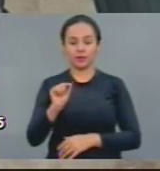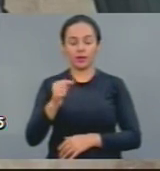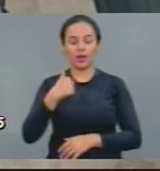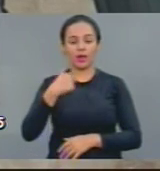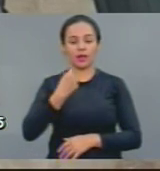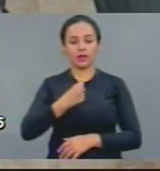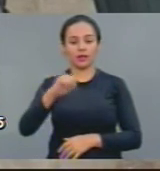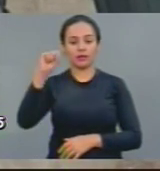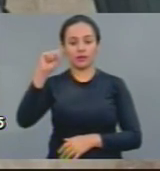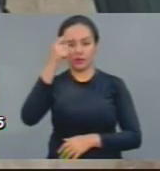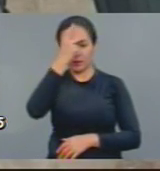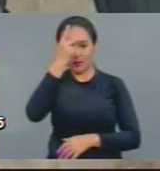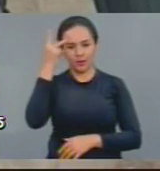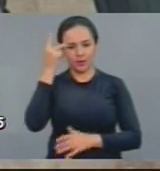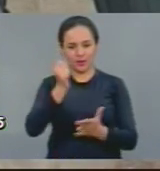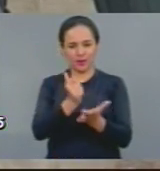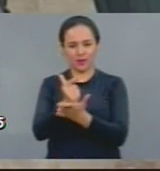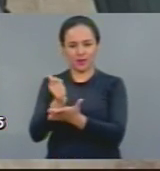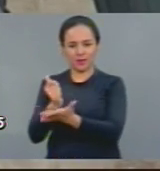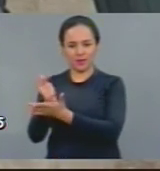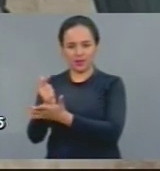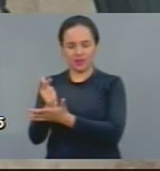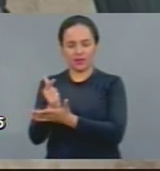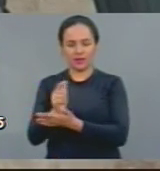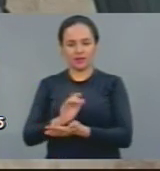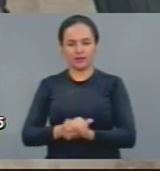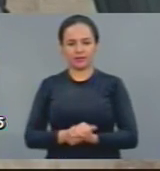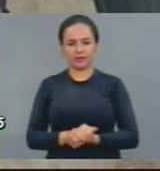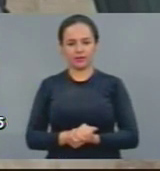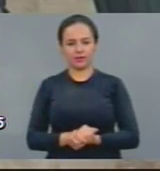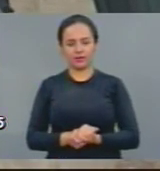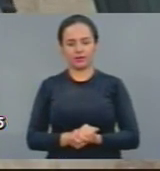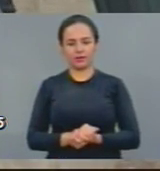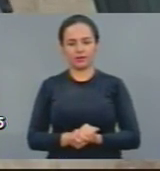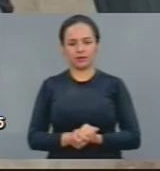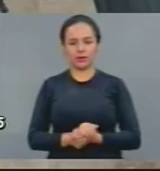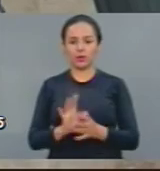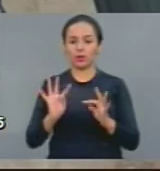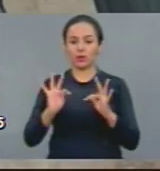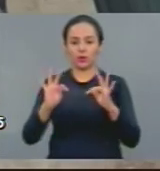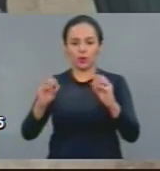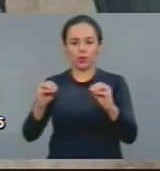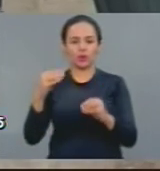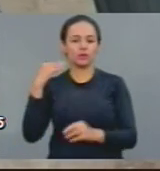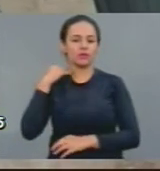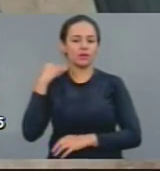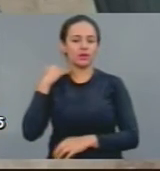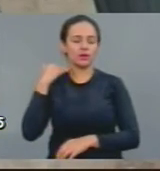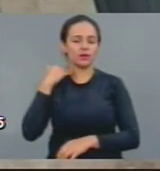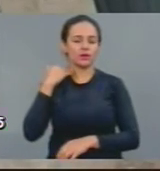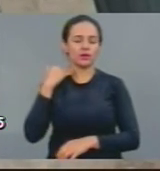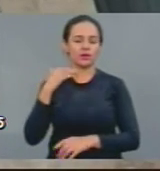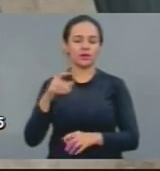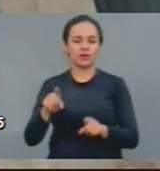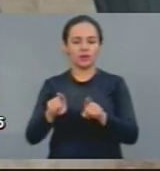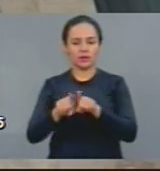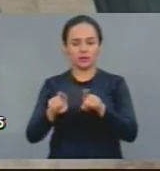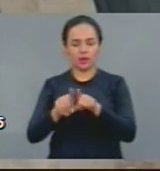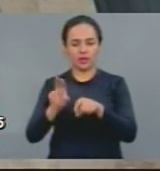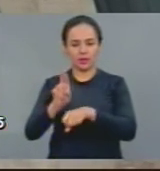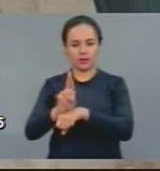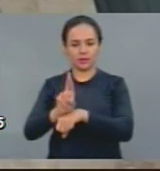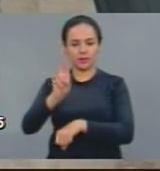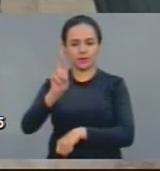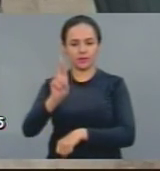do Consumidor, os bancos, todos os bancos, todo o setor financeiro, inclusive com o seu representante da